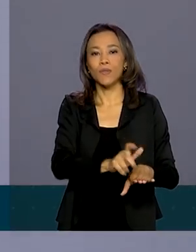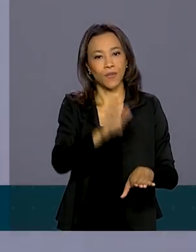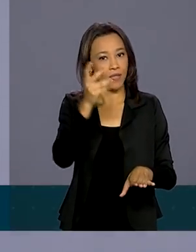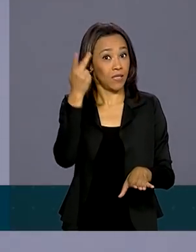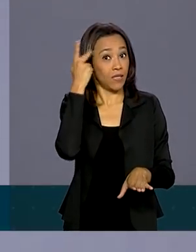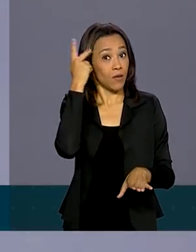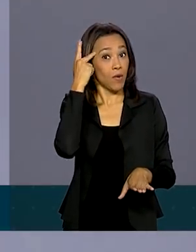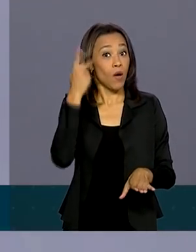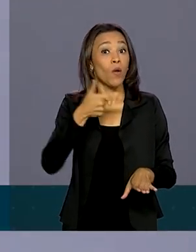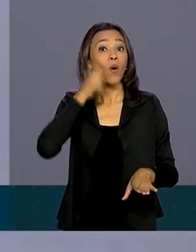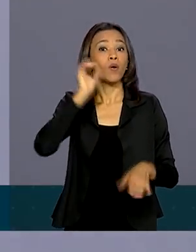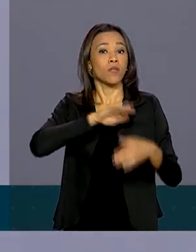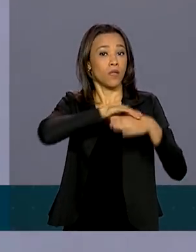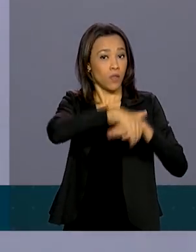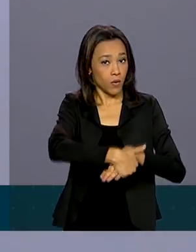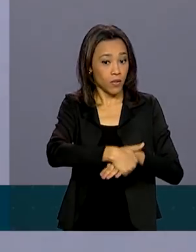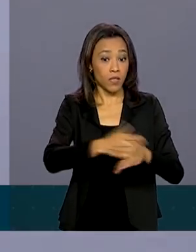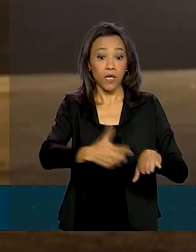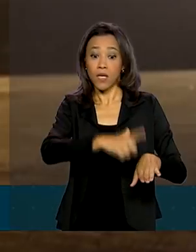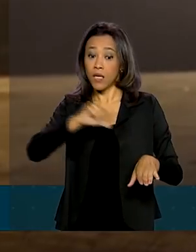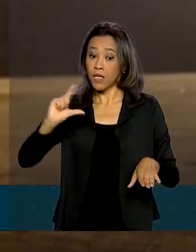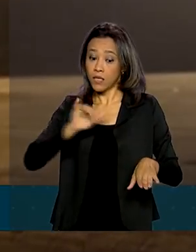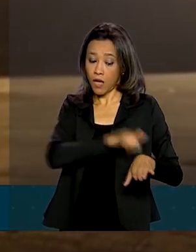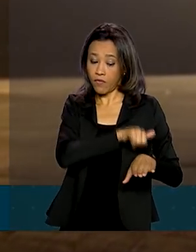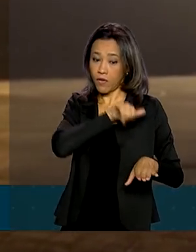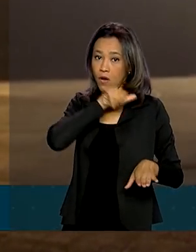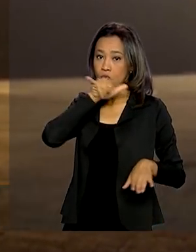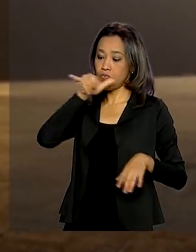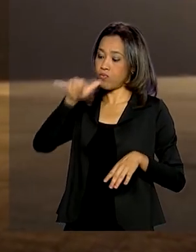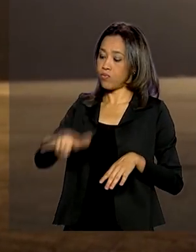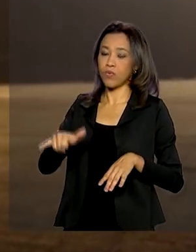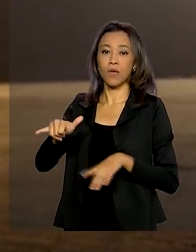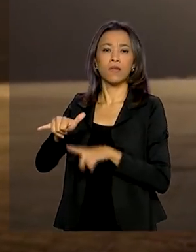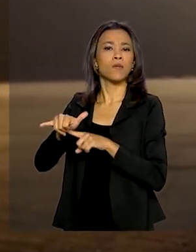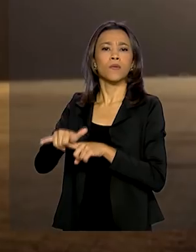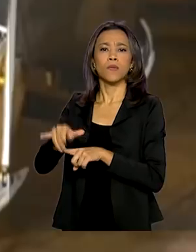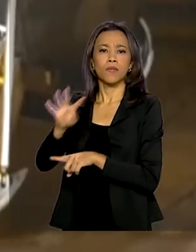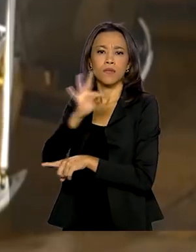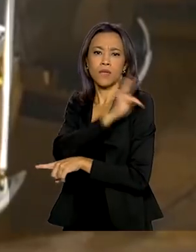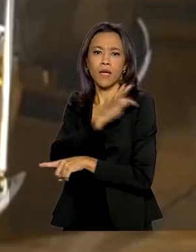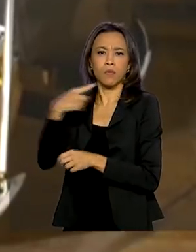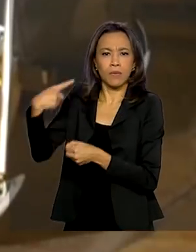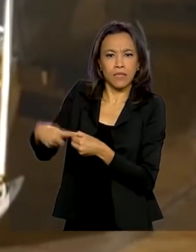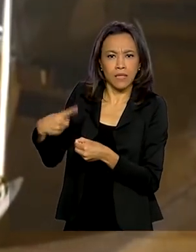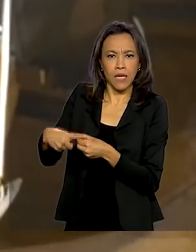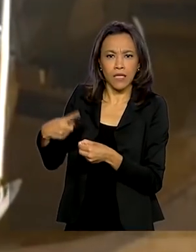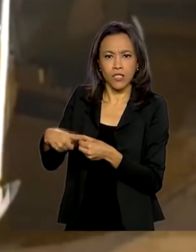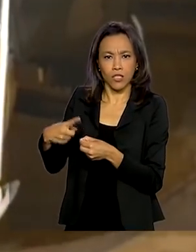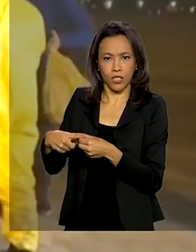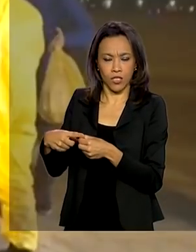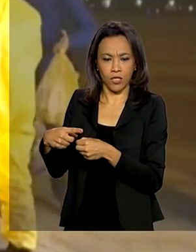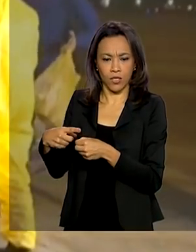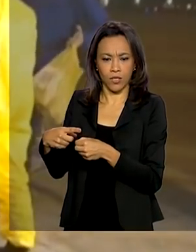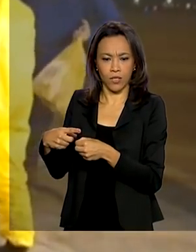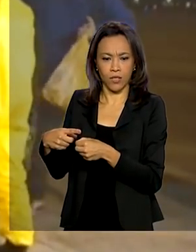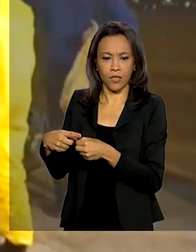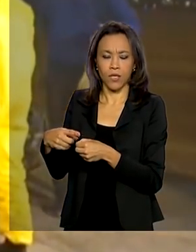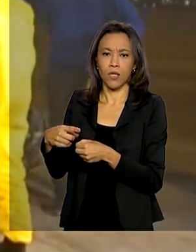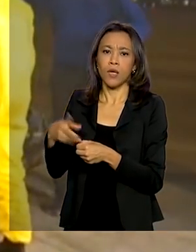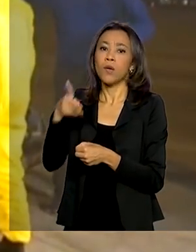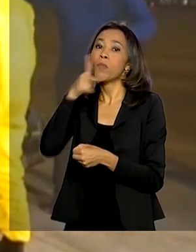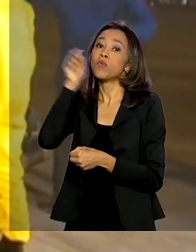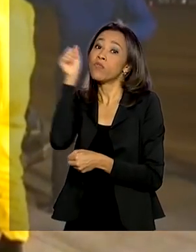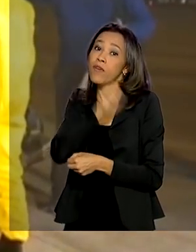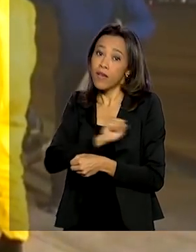noite de ontem. Antes, os aviões fizeram um pouso técnico na cidade de Rondônia, na cidade de Porto Velho, em